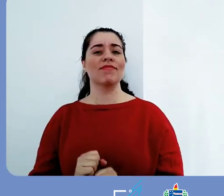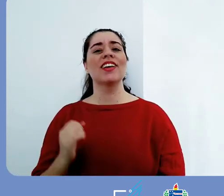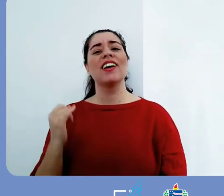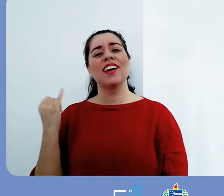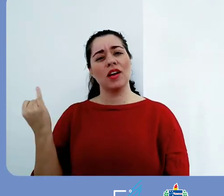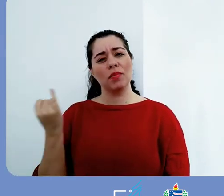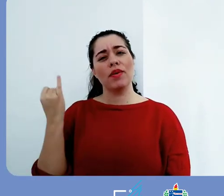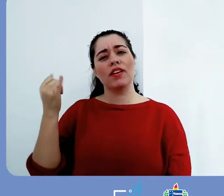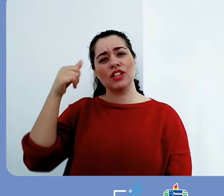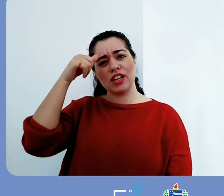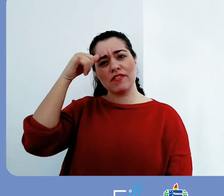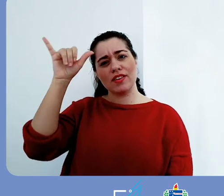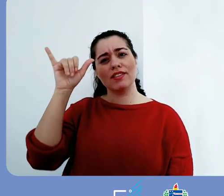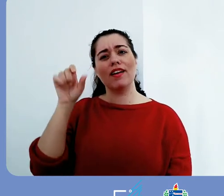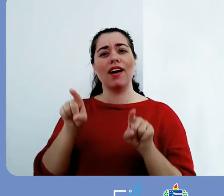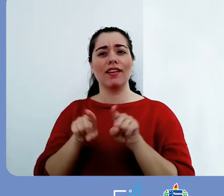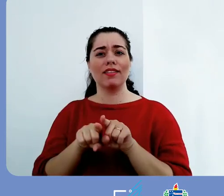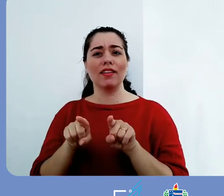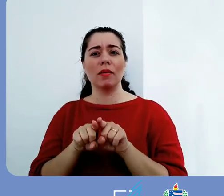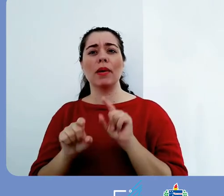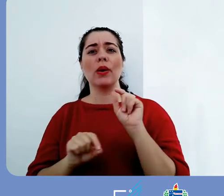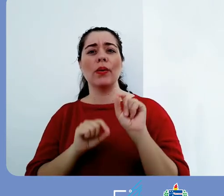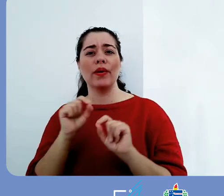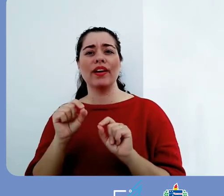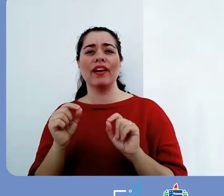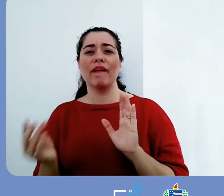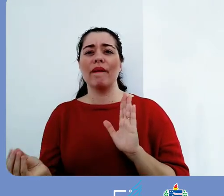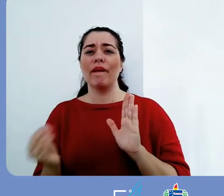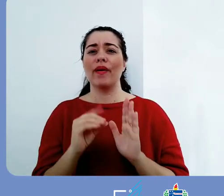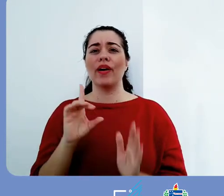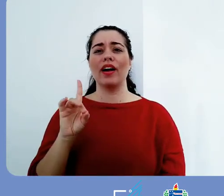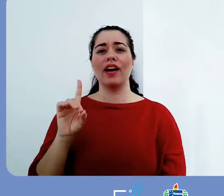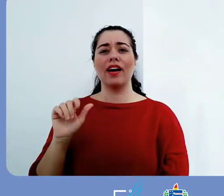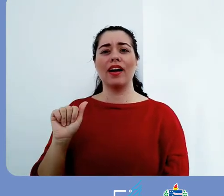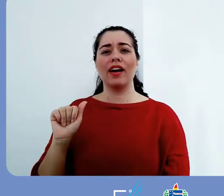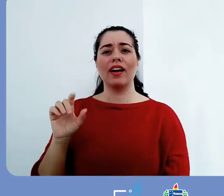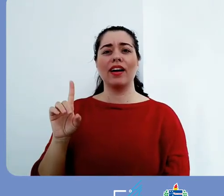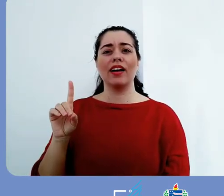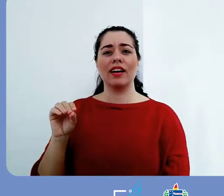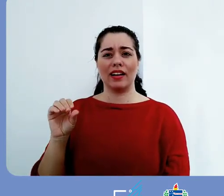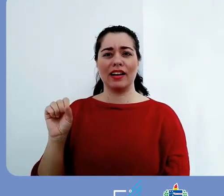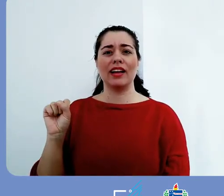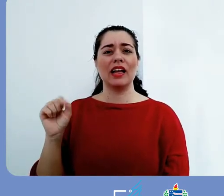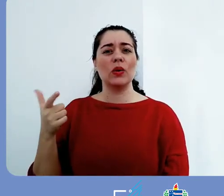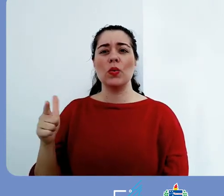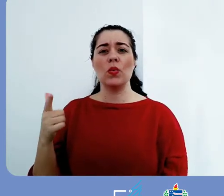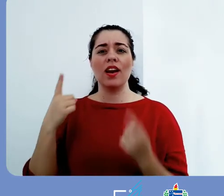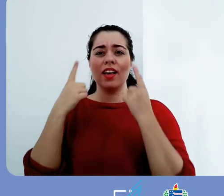sejam informações sem utilidade pública ou mesmo conteúdos efêmeros.